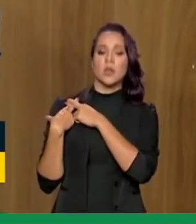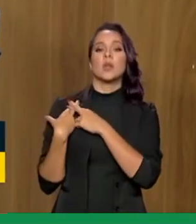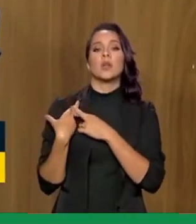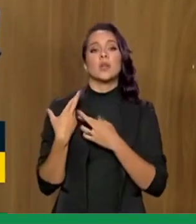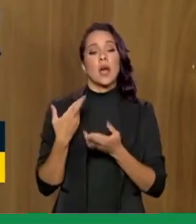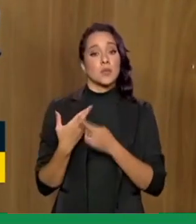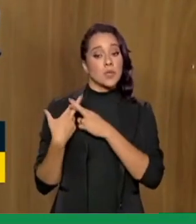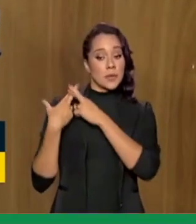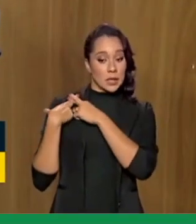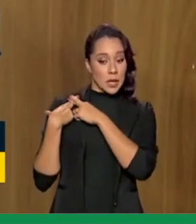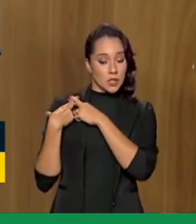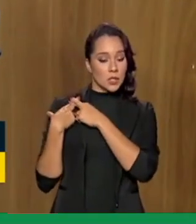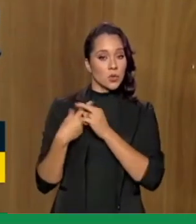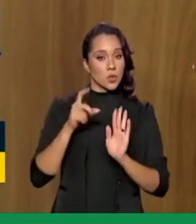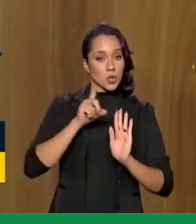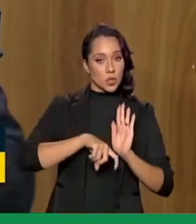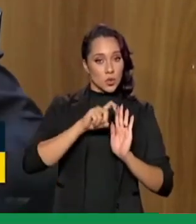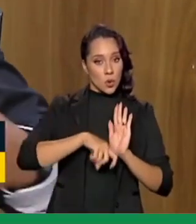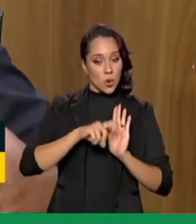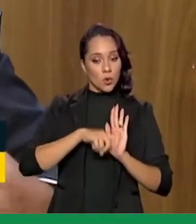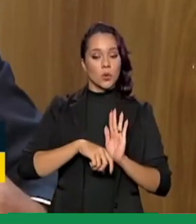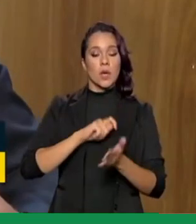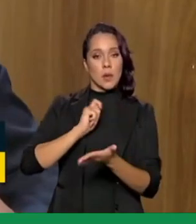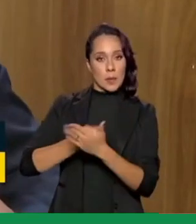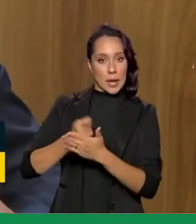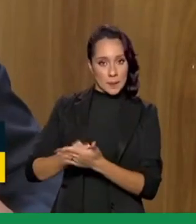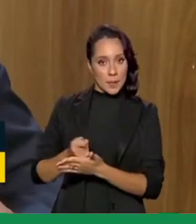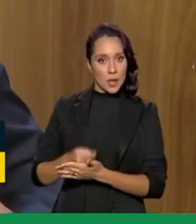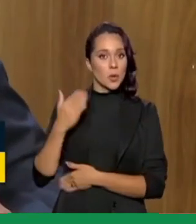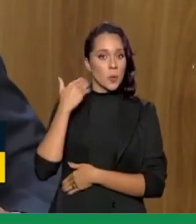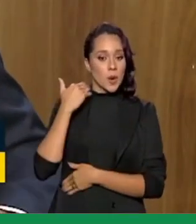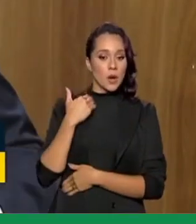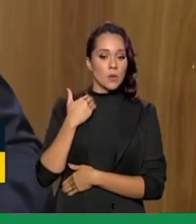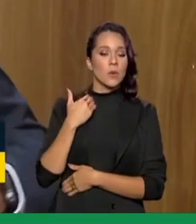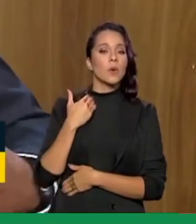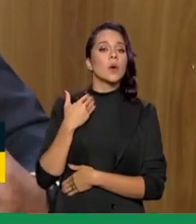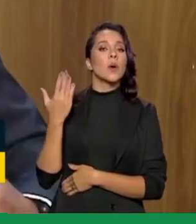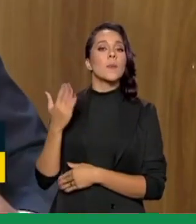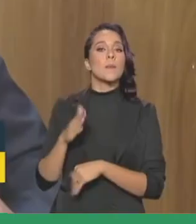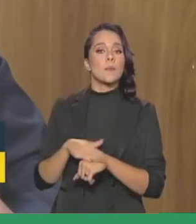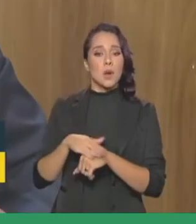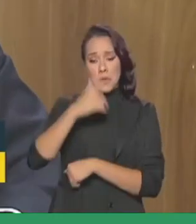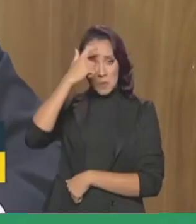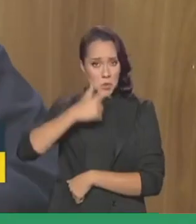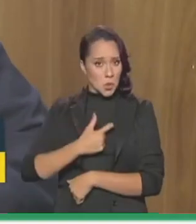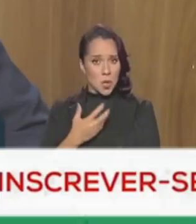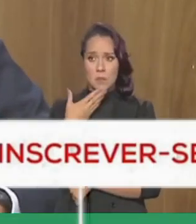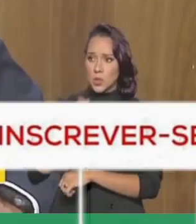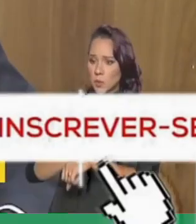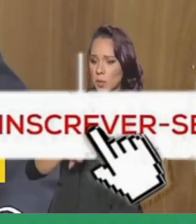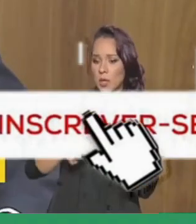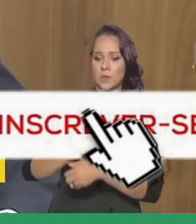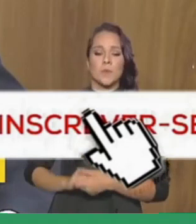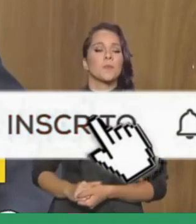desconto e pelo pagamento da instituição financeira é do beneficiário ele vai